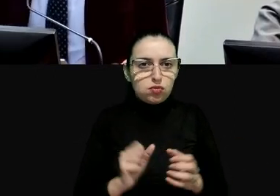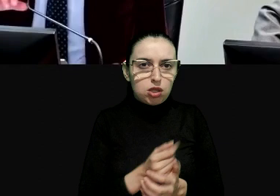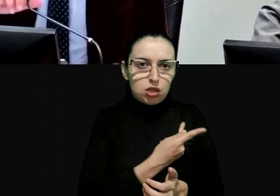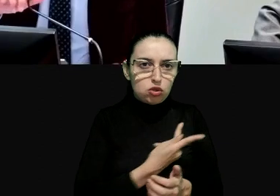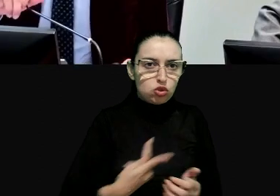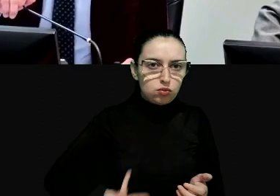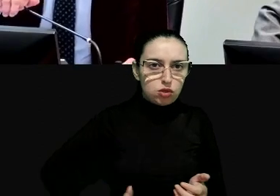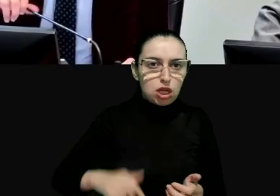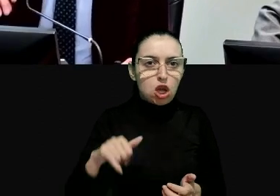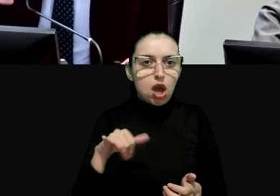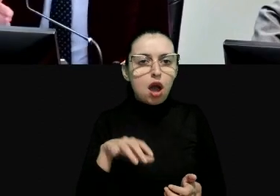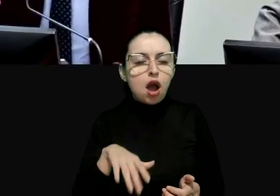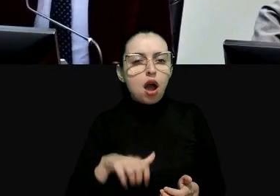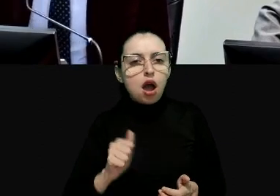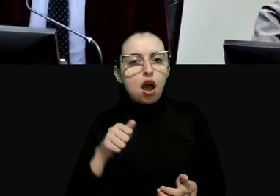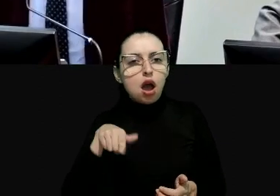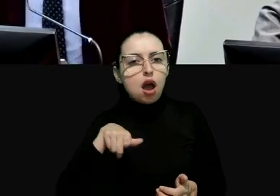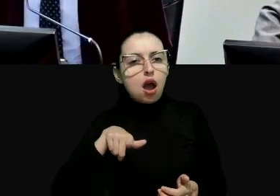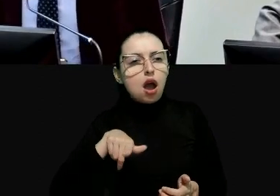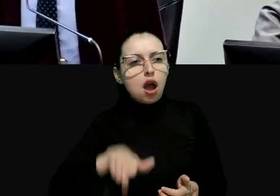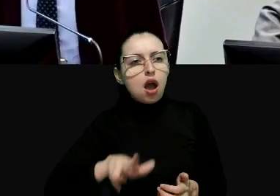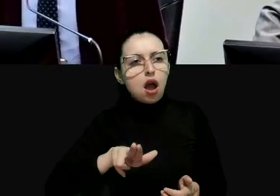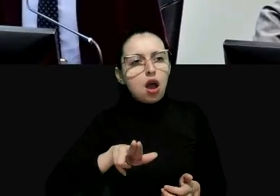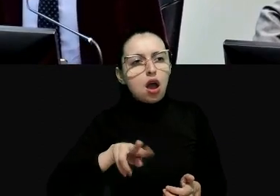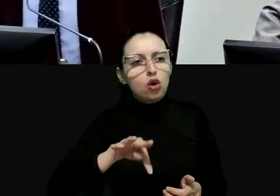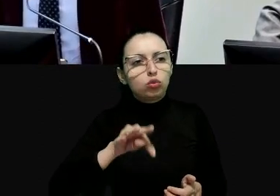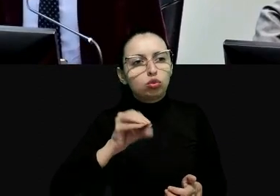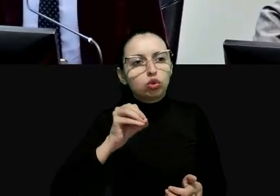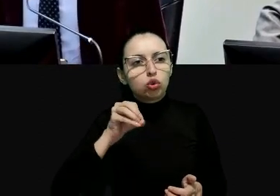se basam nos direitos em e